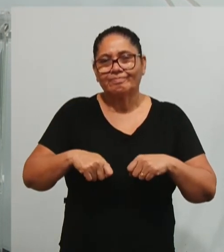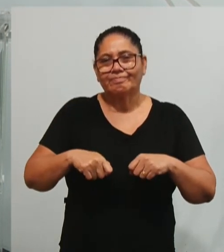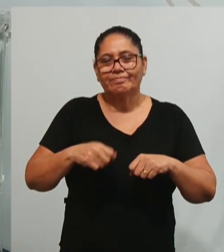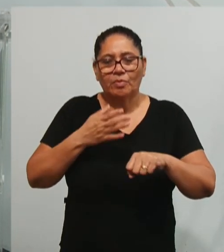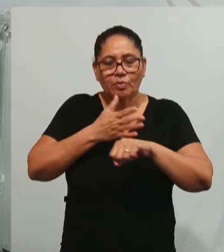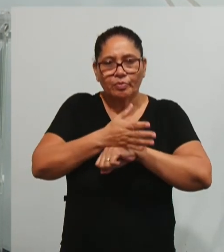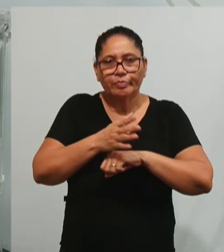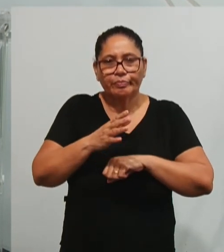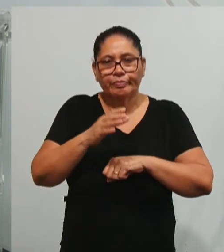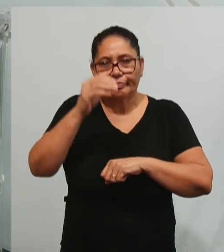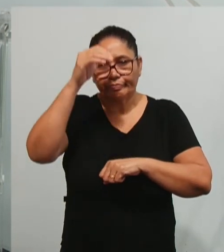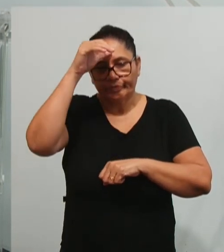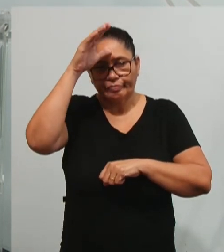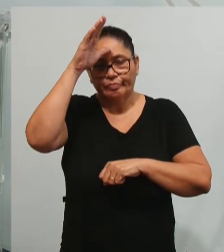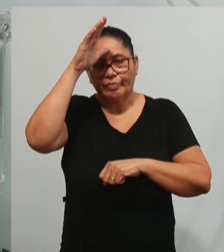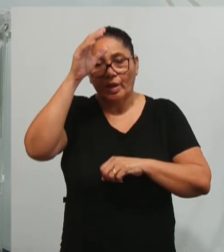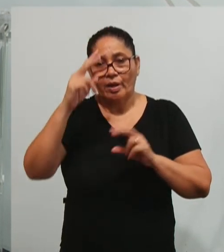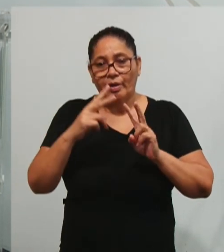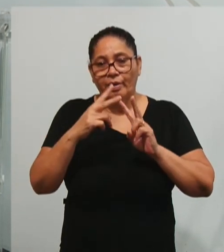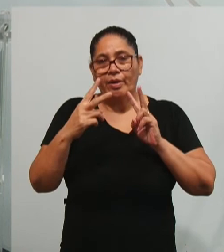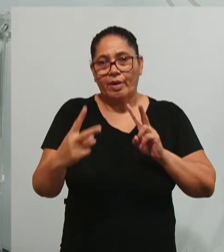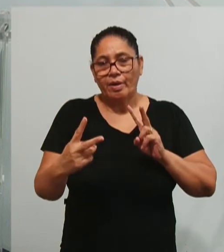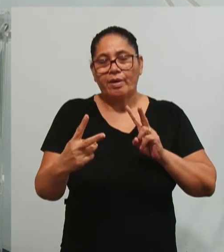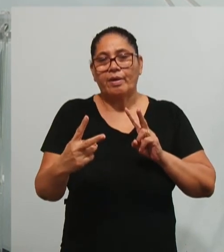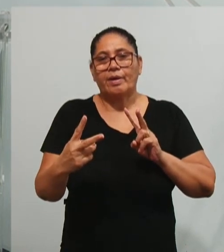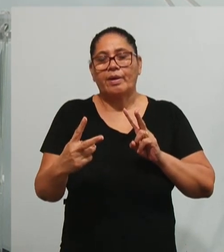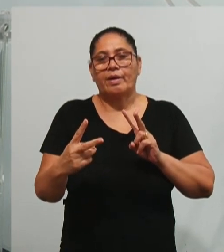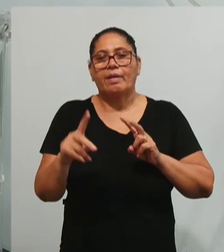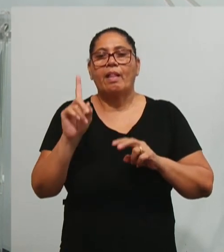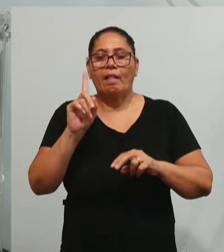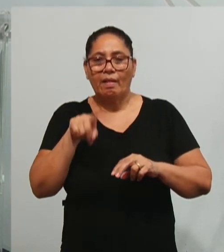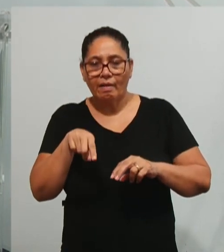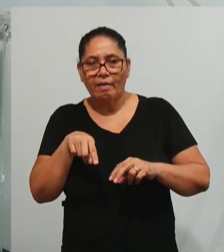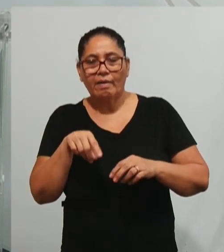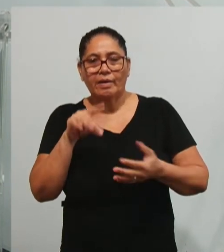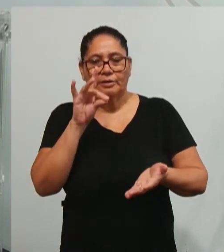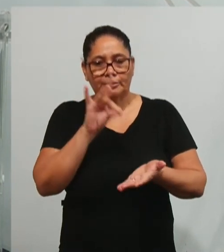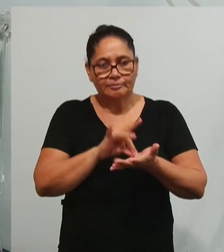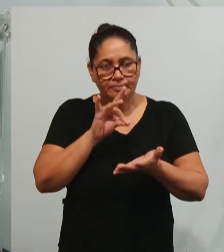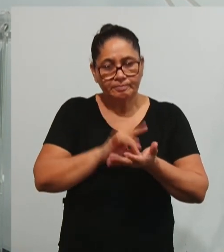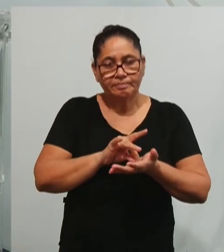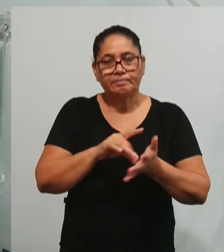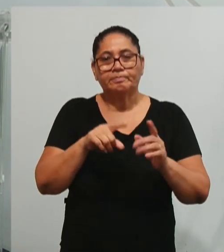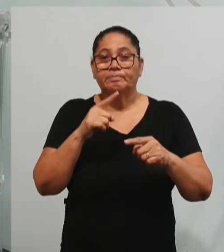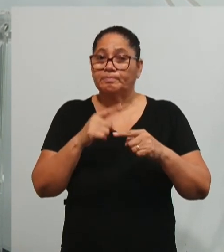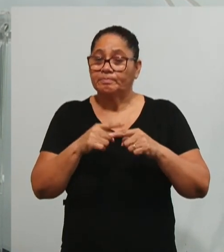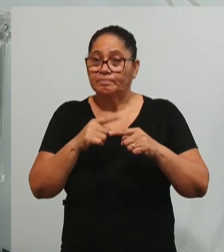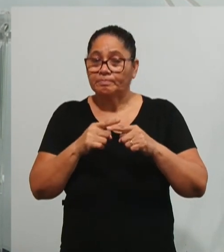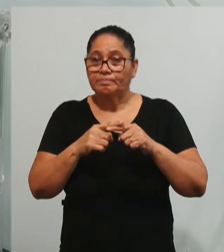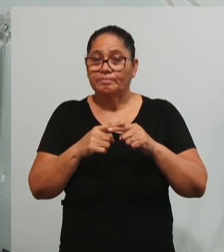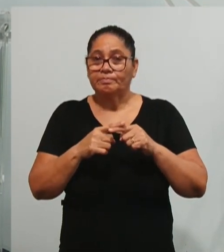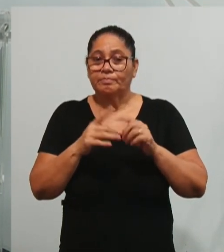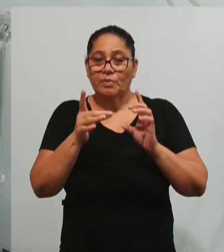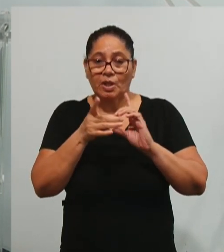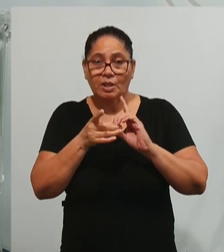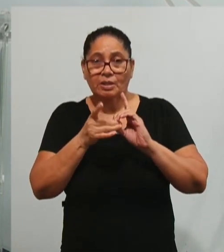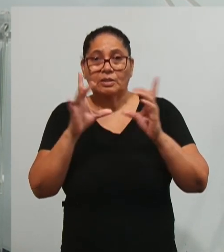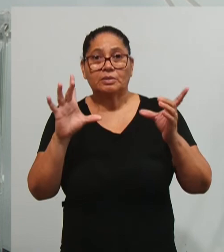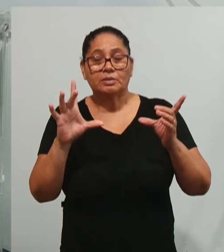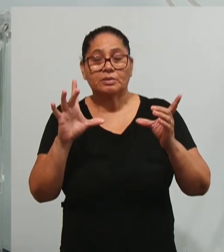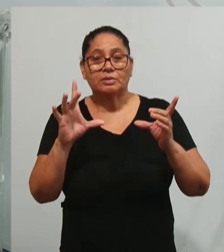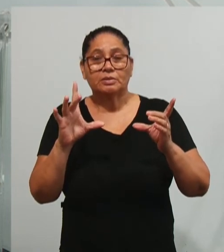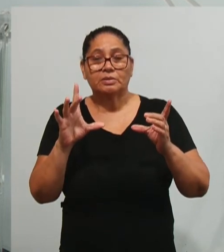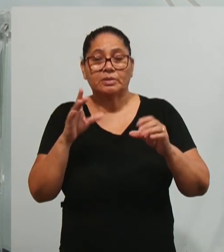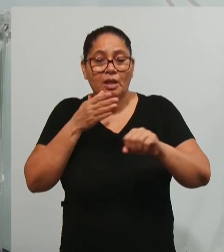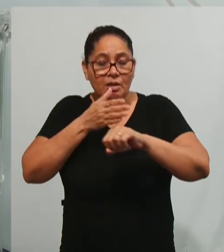ao conhecimento. A EAD, ela é, ela traz essa realidade porque ela democratiza o acesso para quem